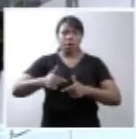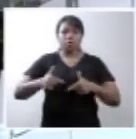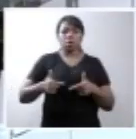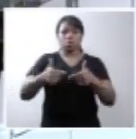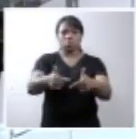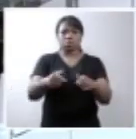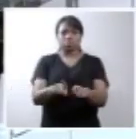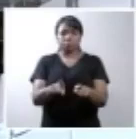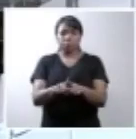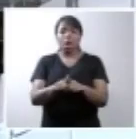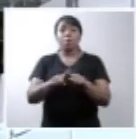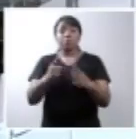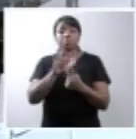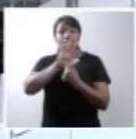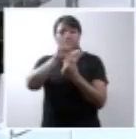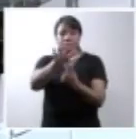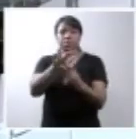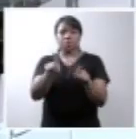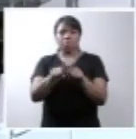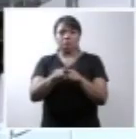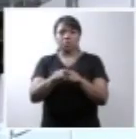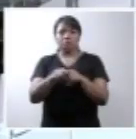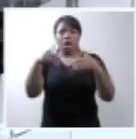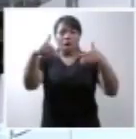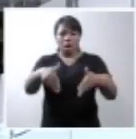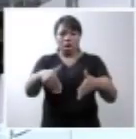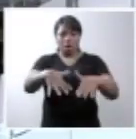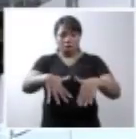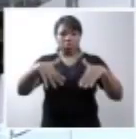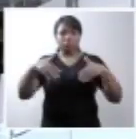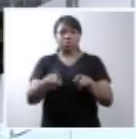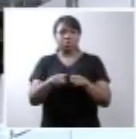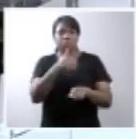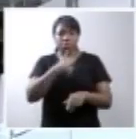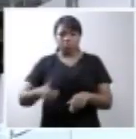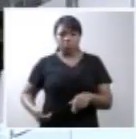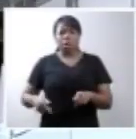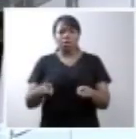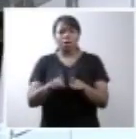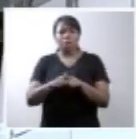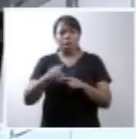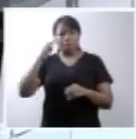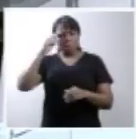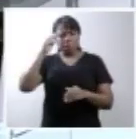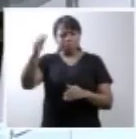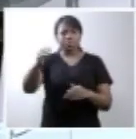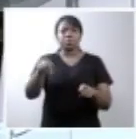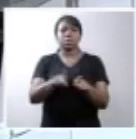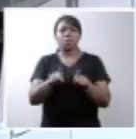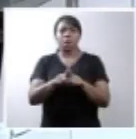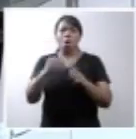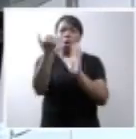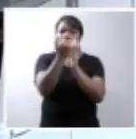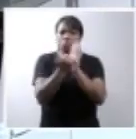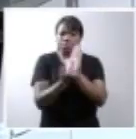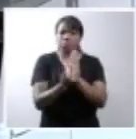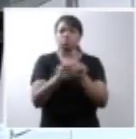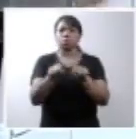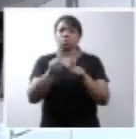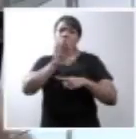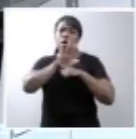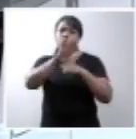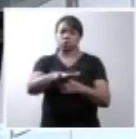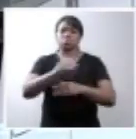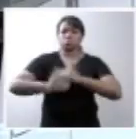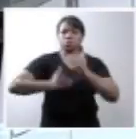representamos e apresentamos nesta audiência é um conjunto de princípios, reflexões e conteúdos que tem norteado